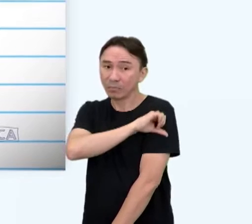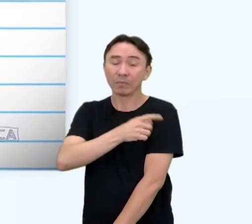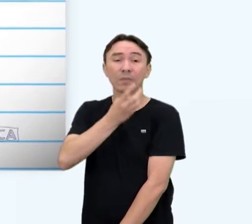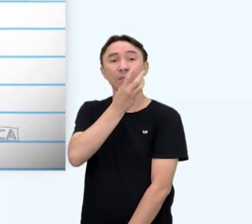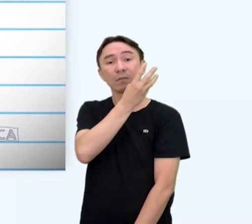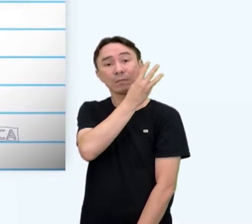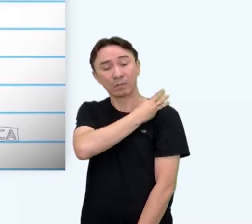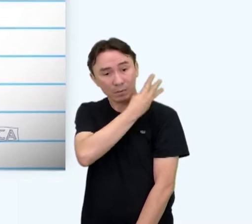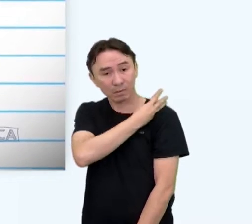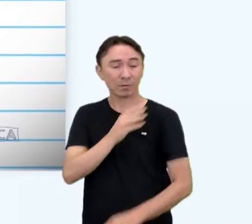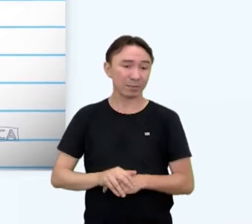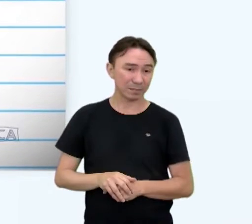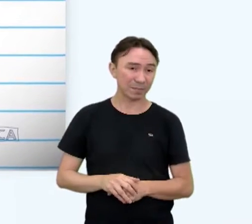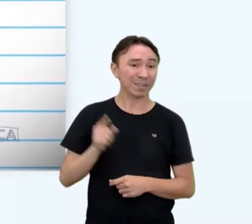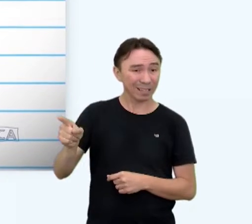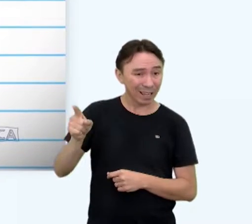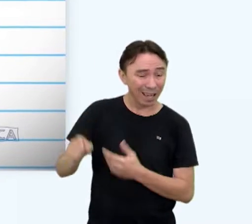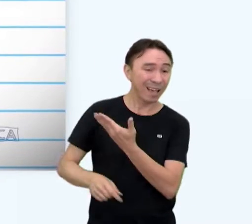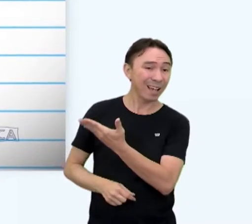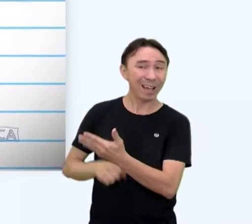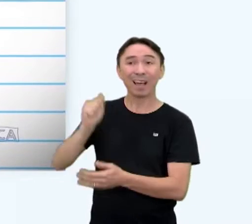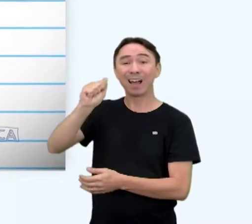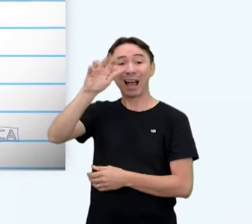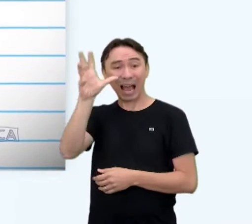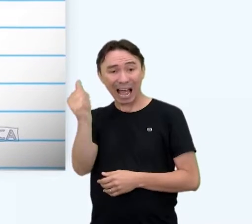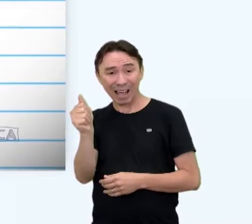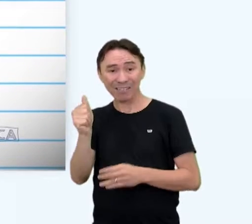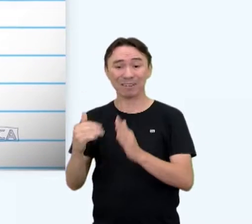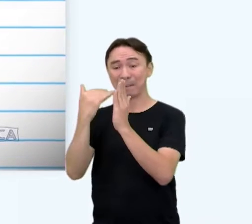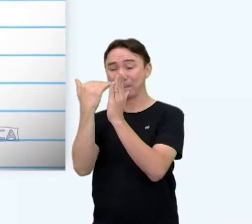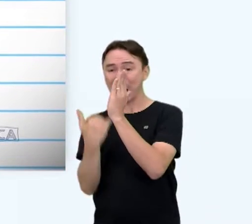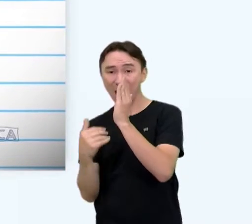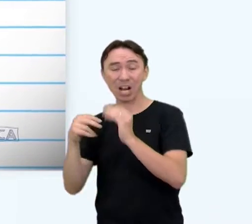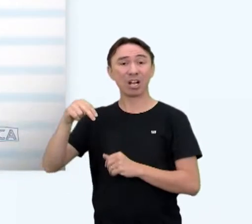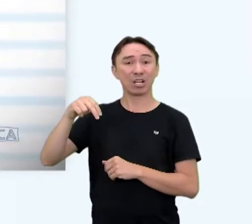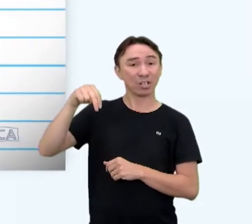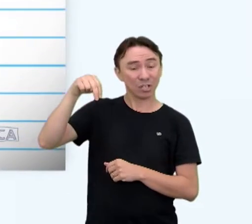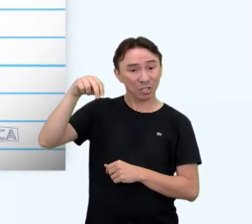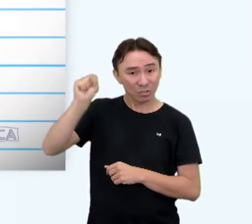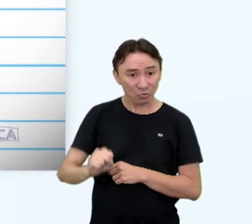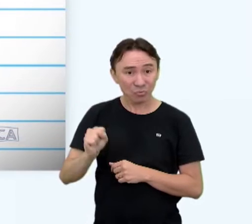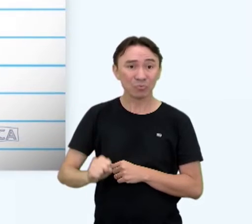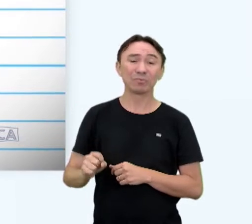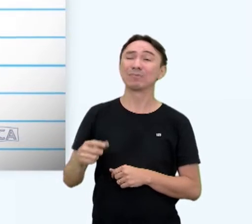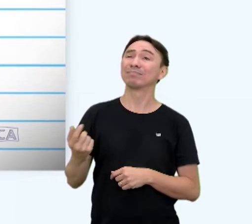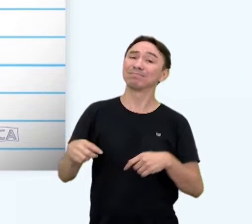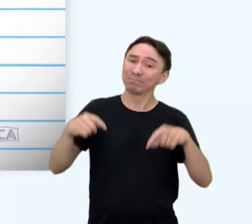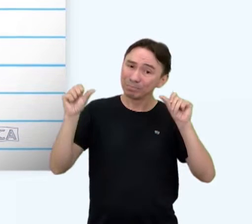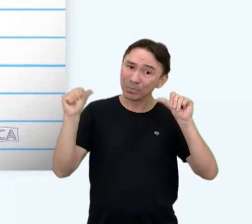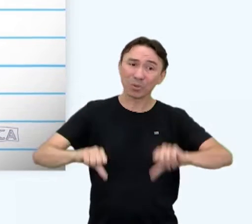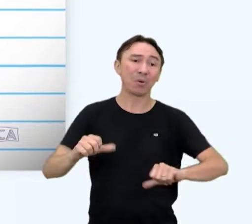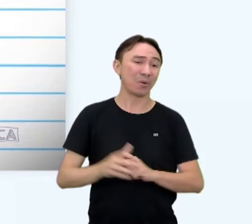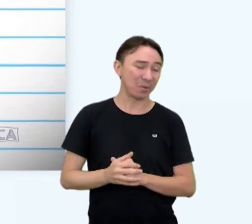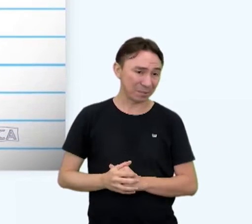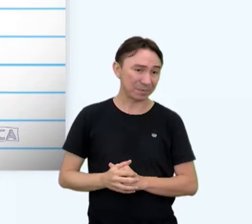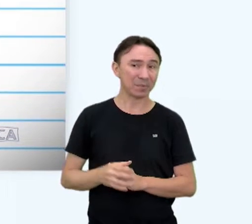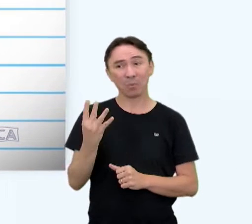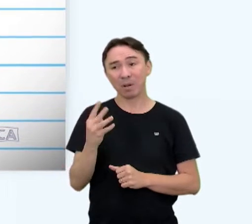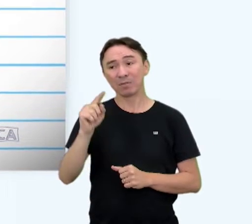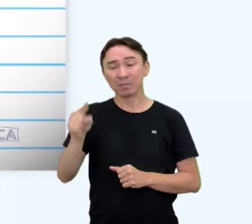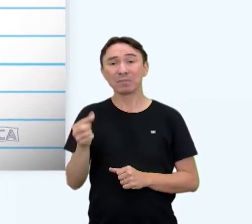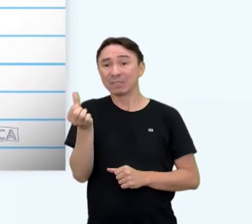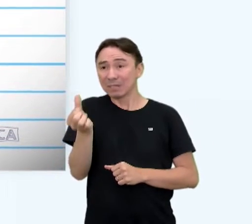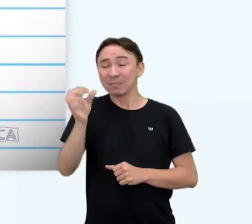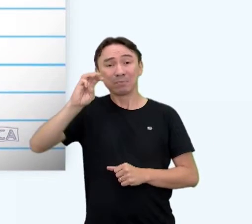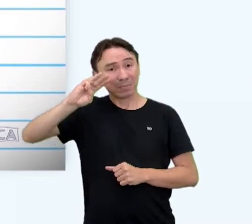maior carência de professores, aproximadamente 4,6 milhões. Mas com salários e condições de trabalho precárias,